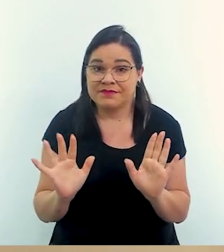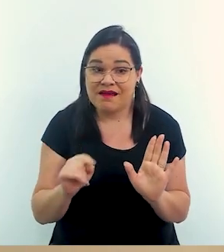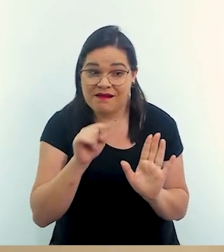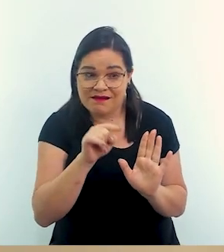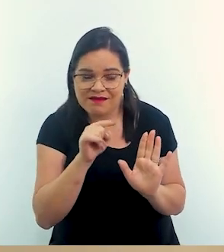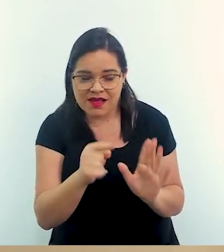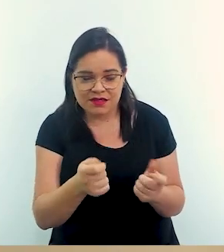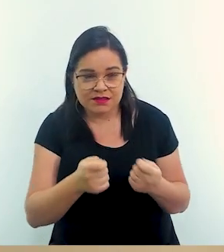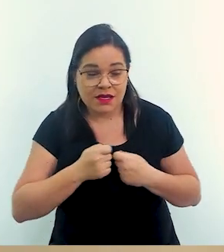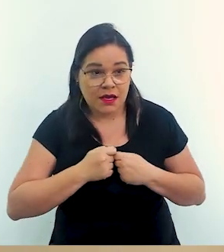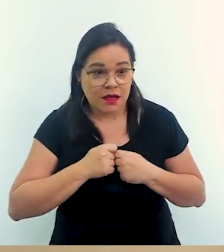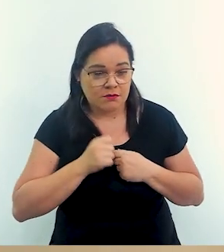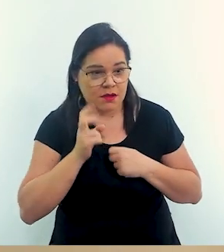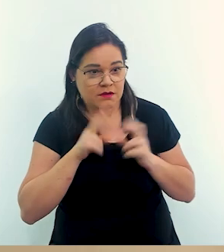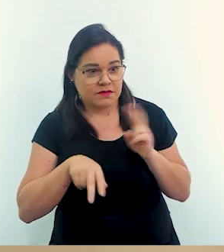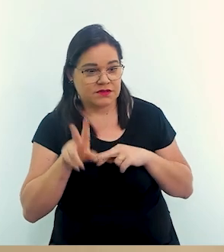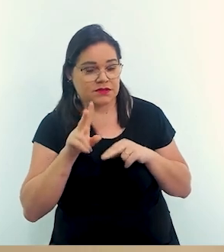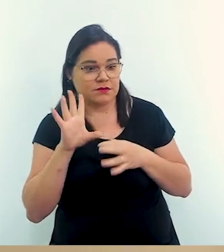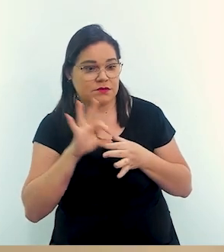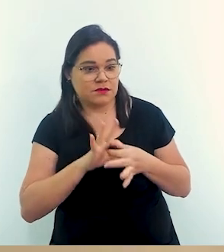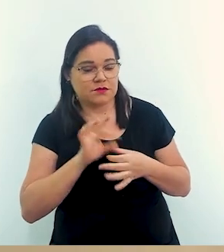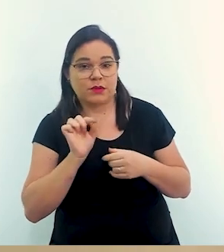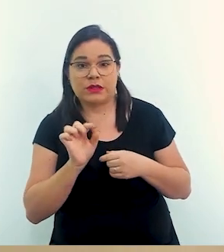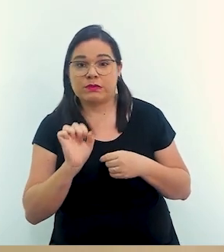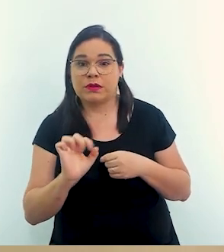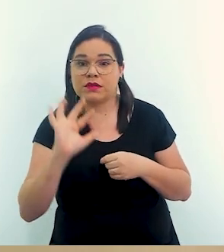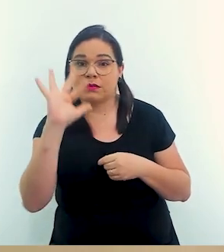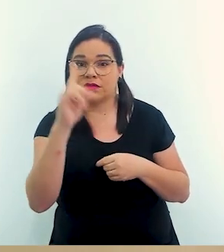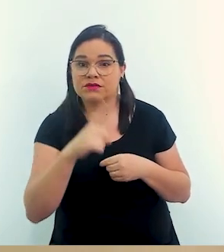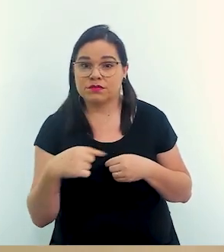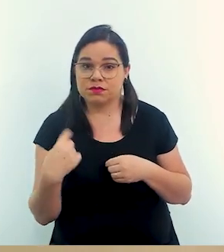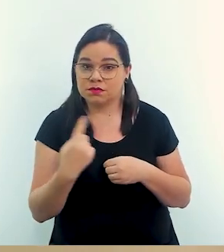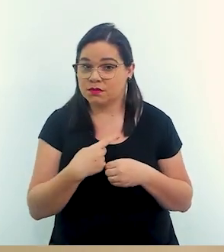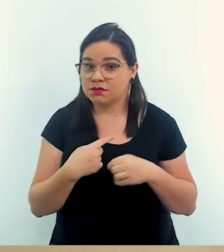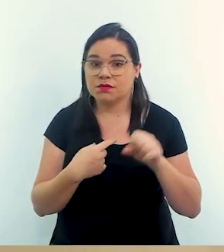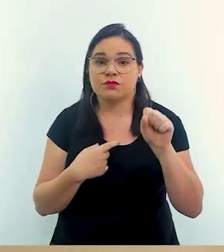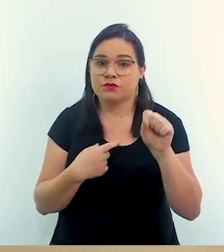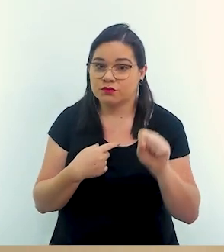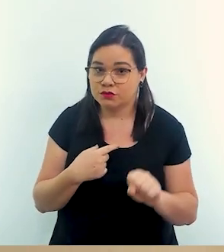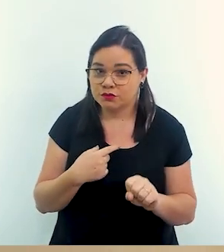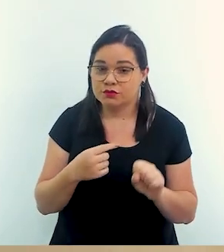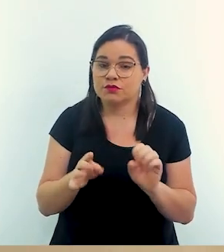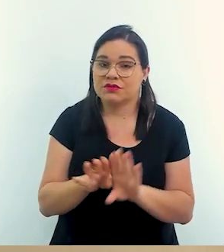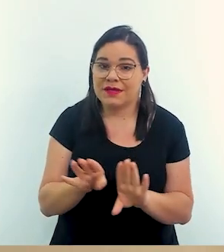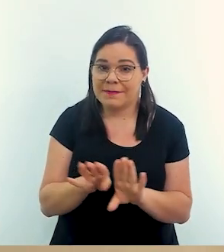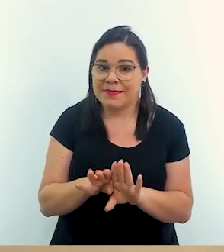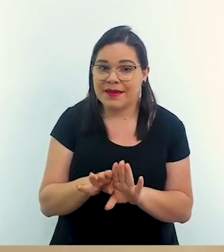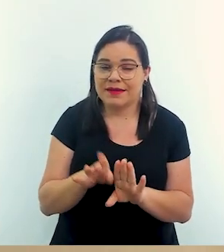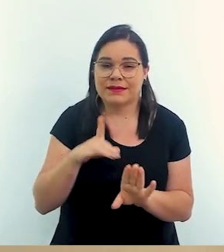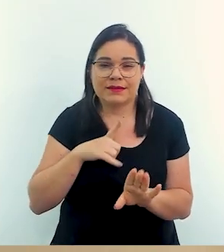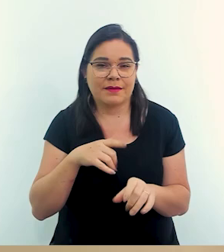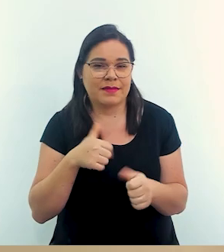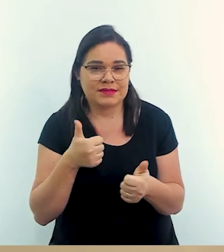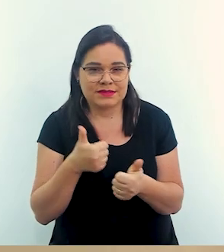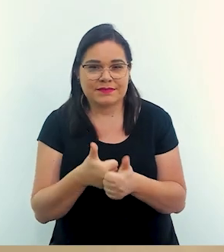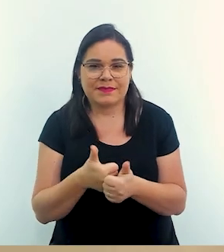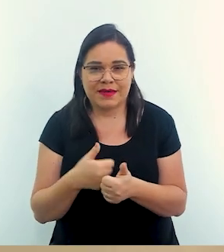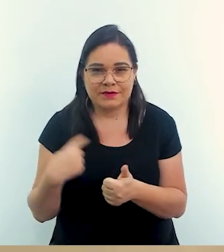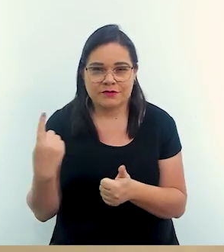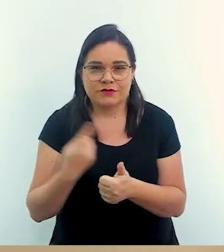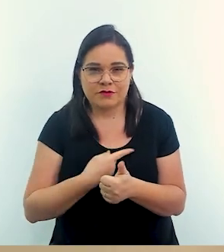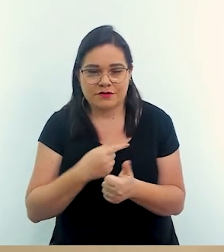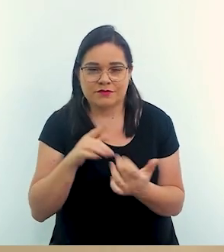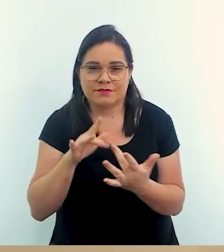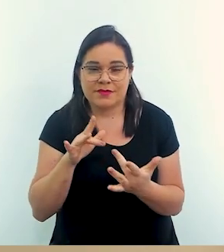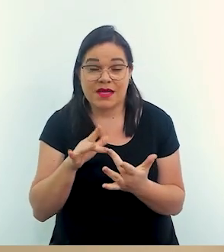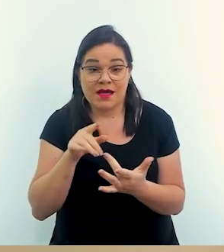interessa. Aquilo dá alguma dimensão do que pode acontecer conosco. Então, no Sul, também a coisa está, de certa forma, mais perto da